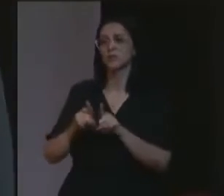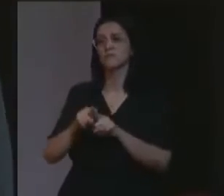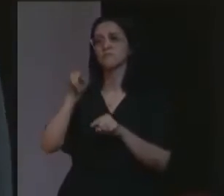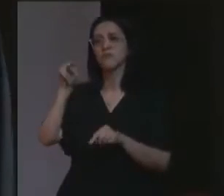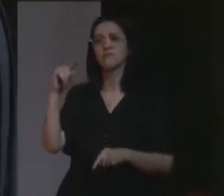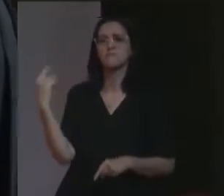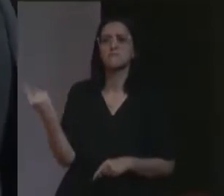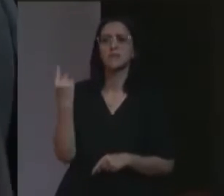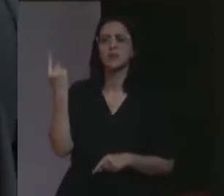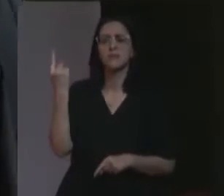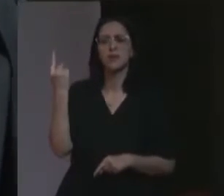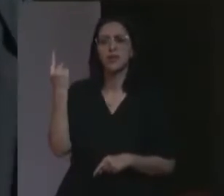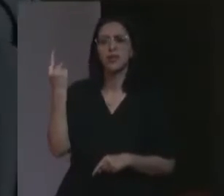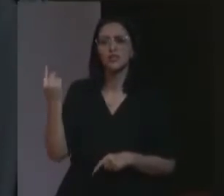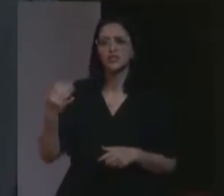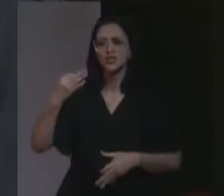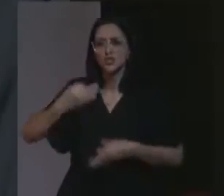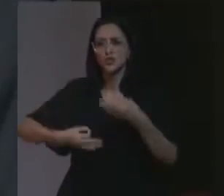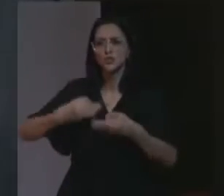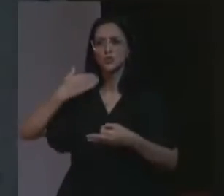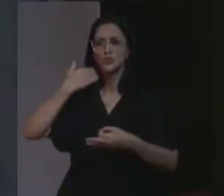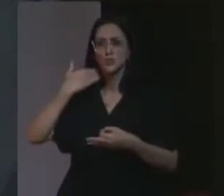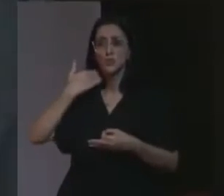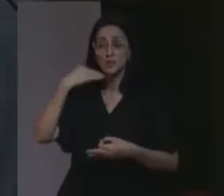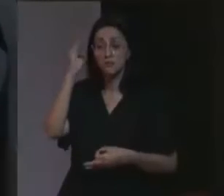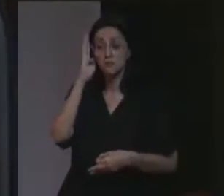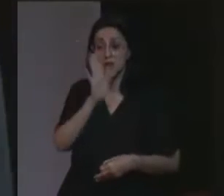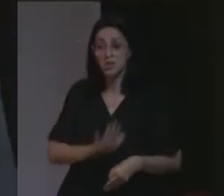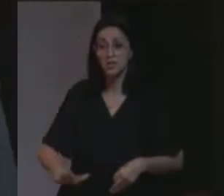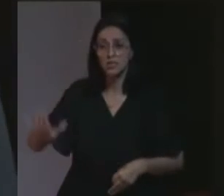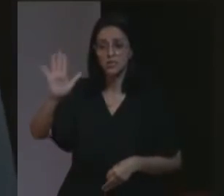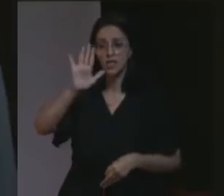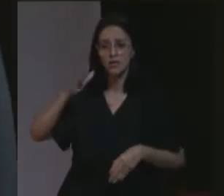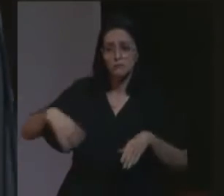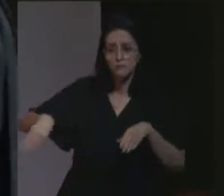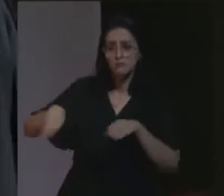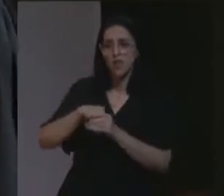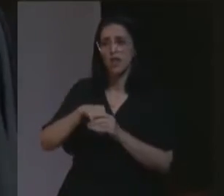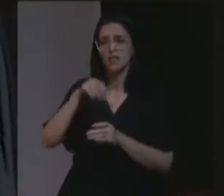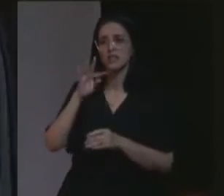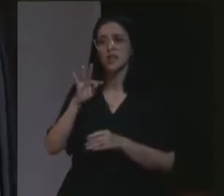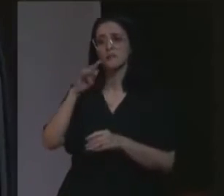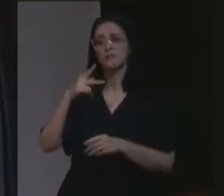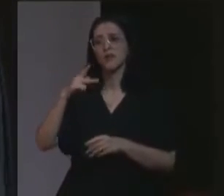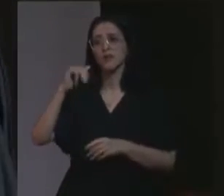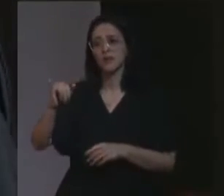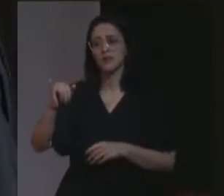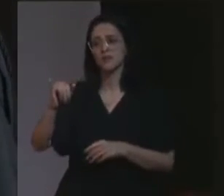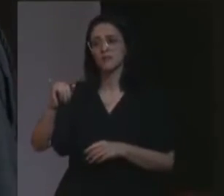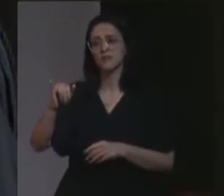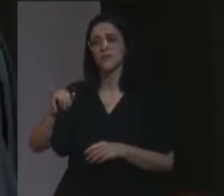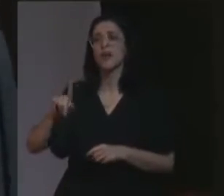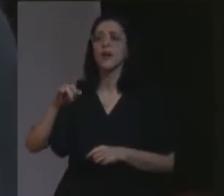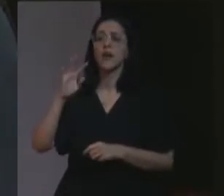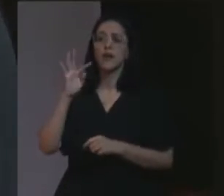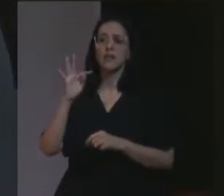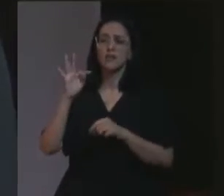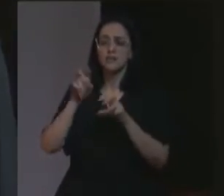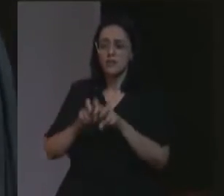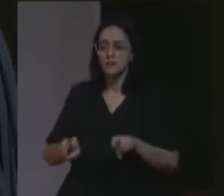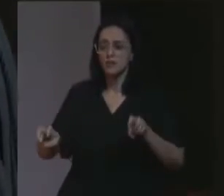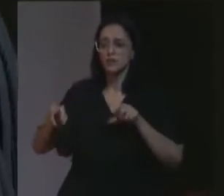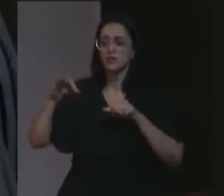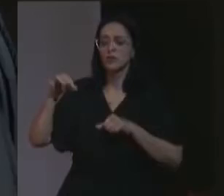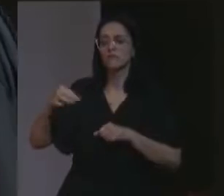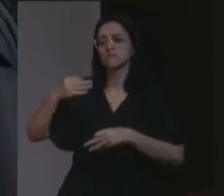a primeira juíza brasileira a integrar o TPI, o Tribunal Penal Internacional. Ela deu uma